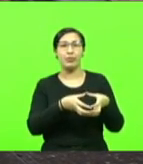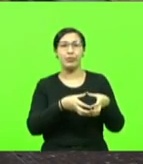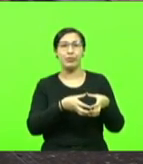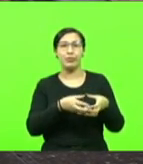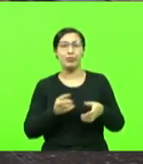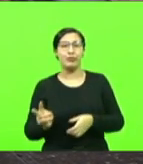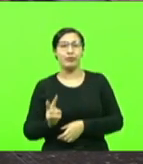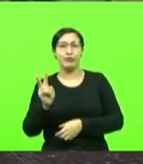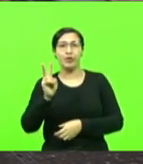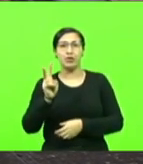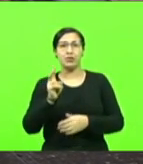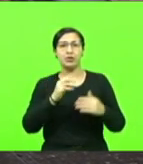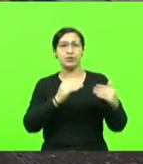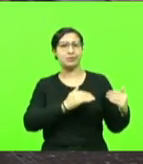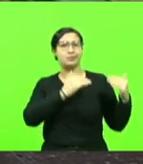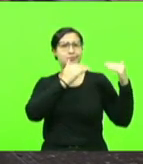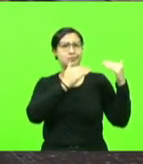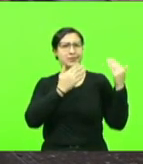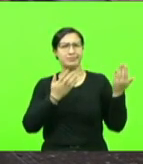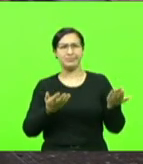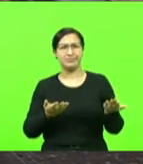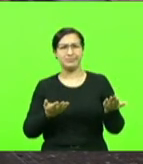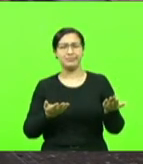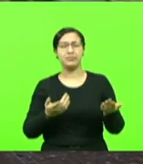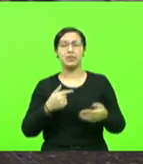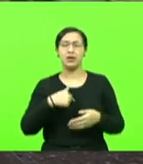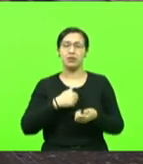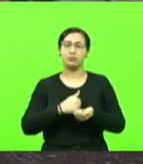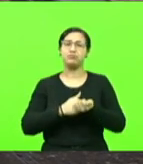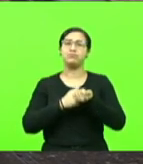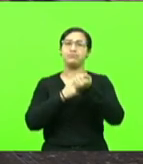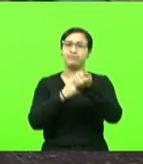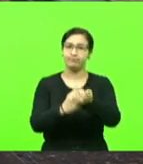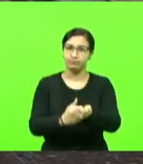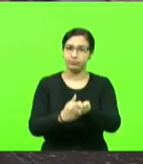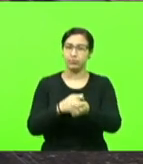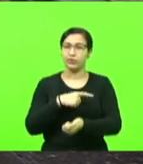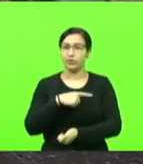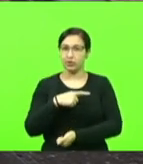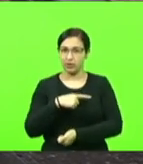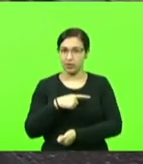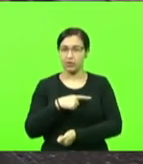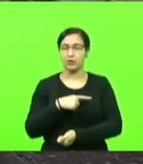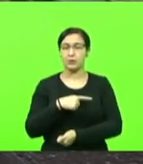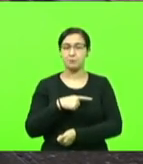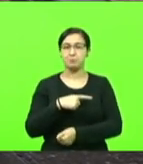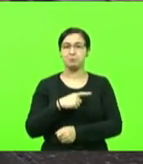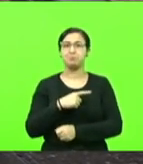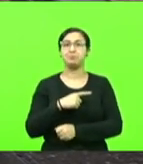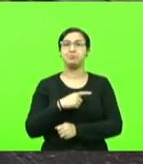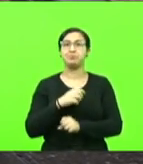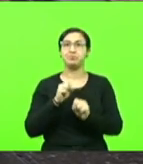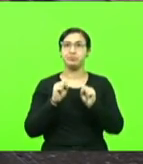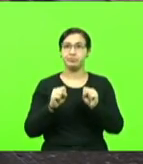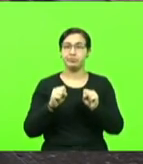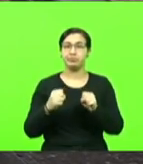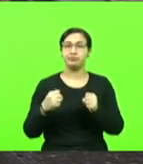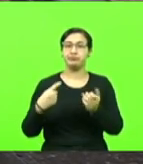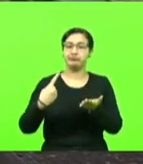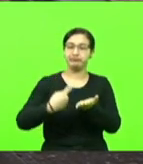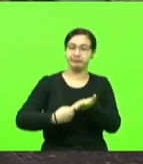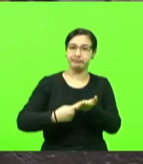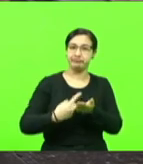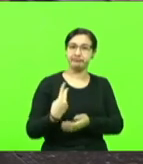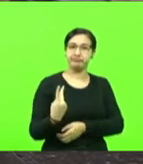estão no topo. Portanto, o senhor tem meu apoio, o senhor tem minha plena atuação em favor